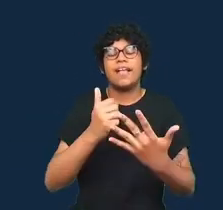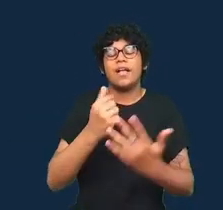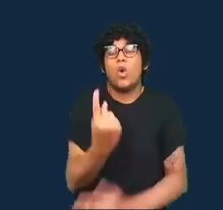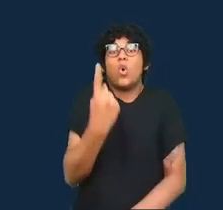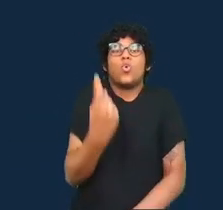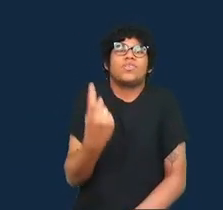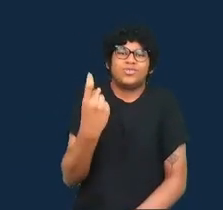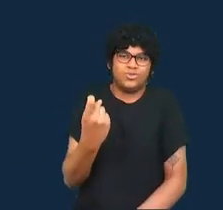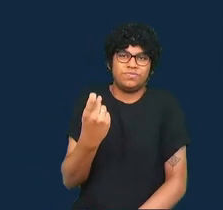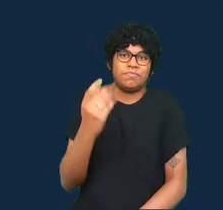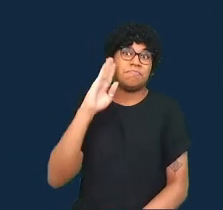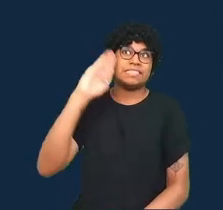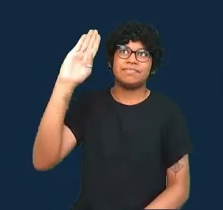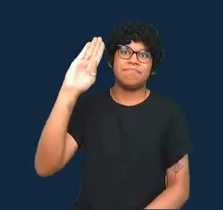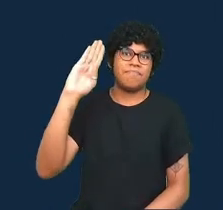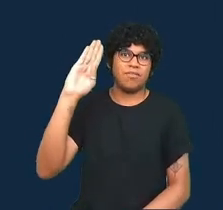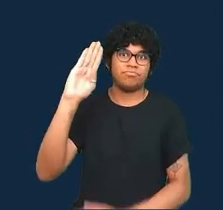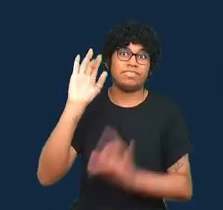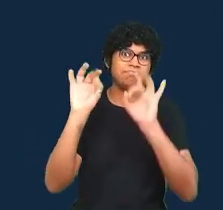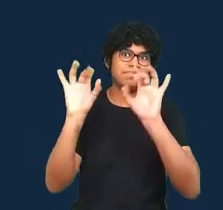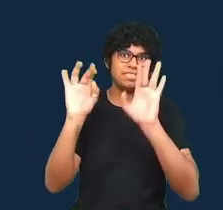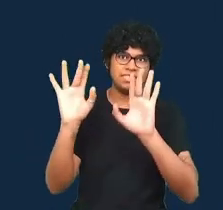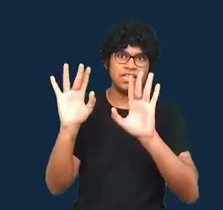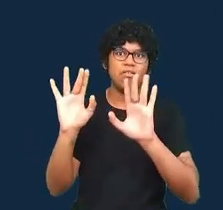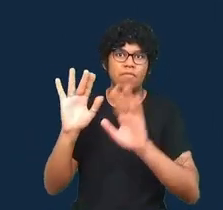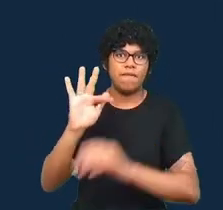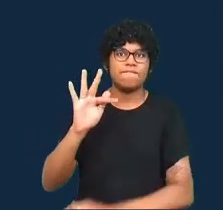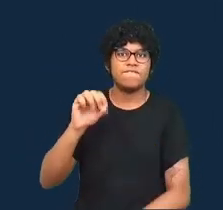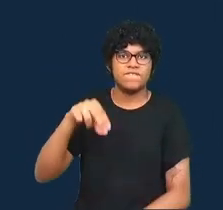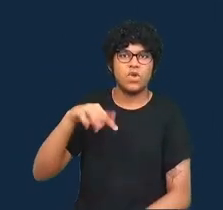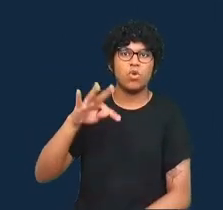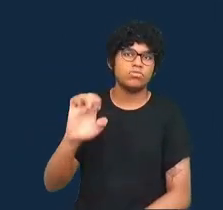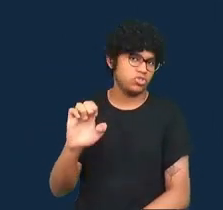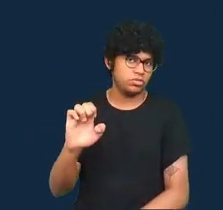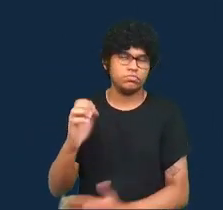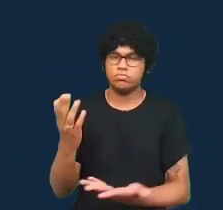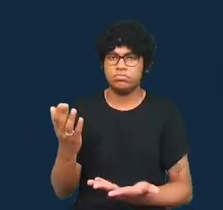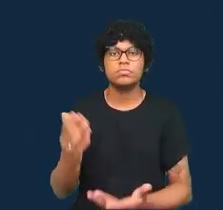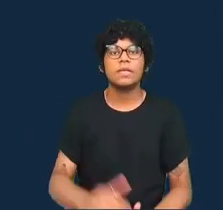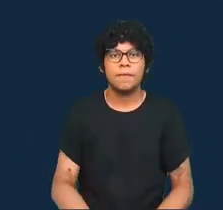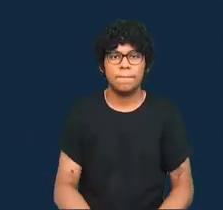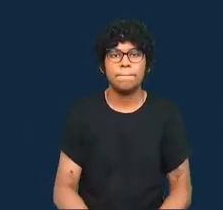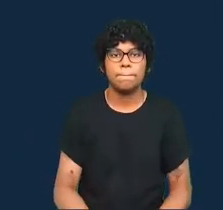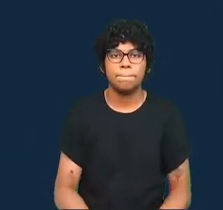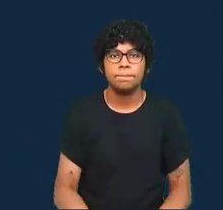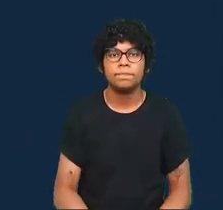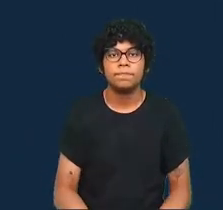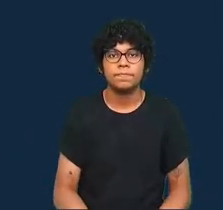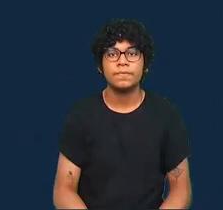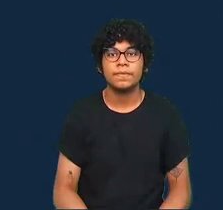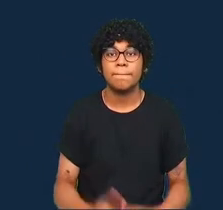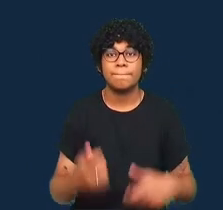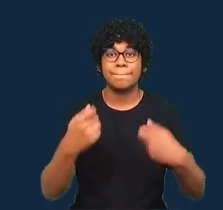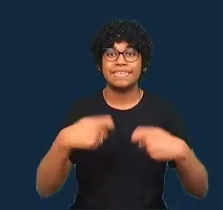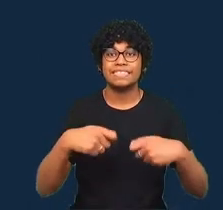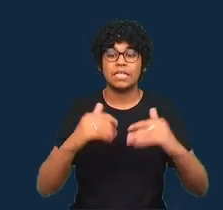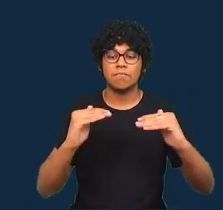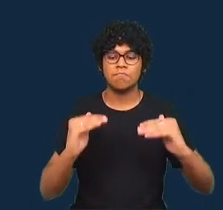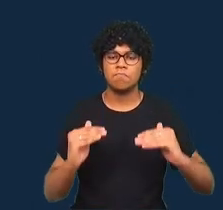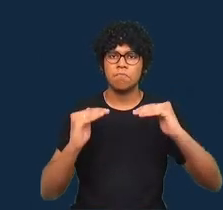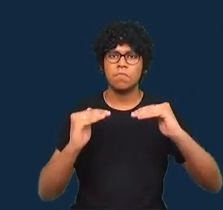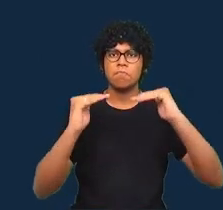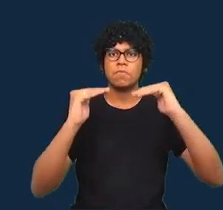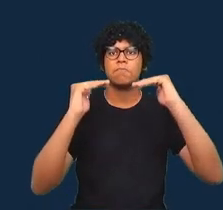ela argumenta que o jornalismo de dados deve se envolver com práticas de baixo para cima por exemplo